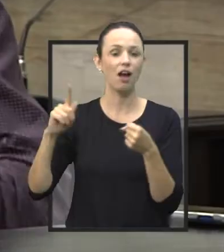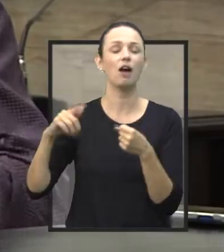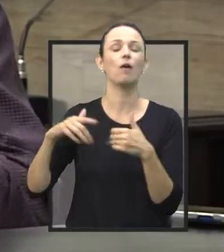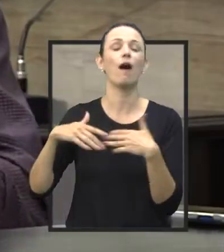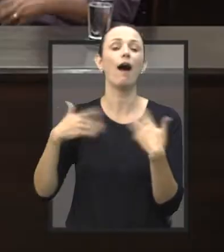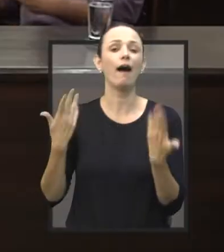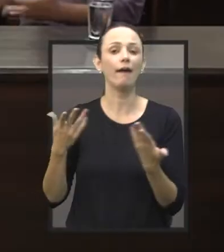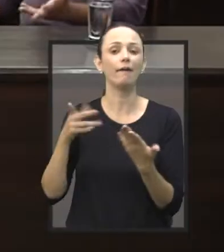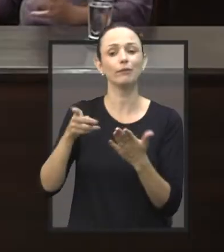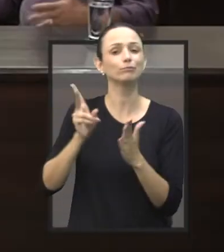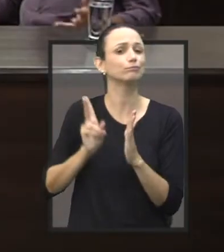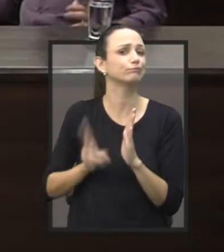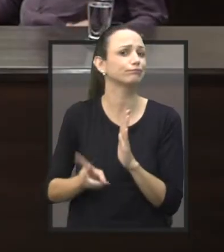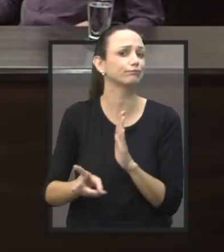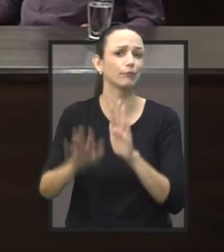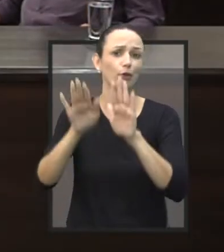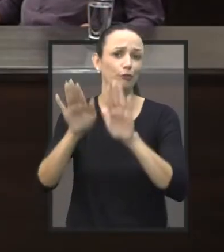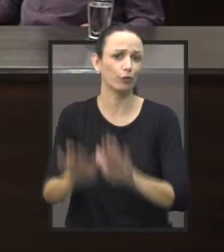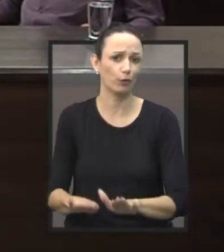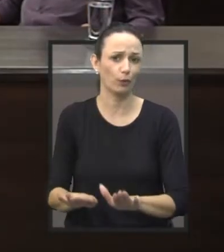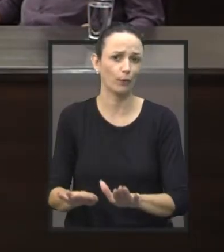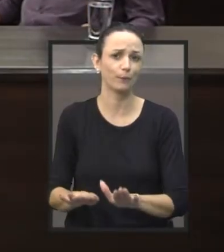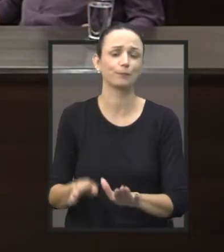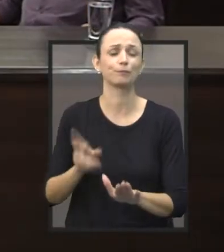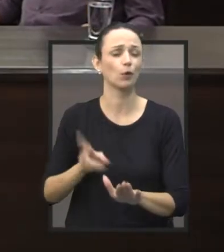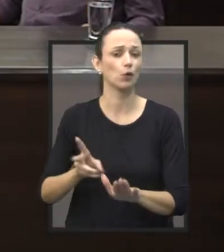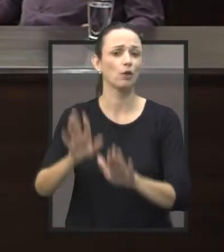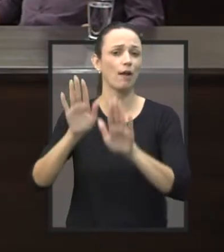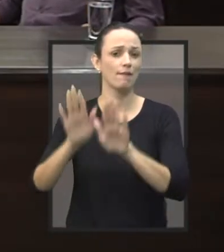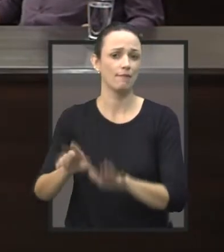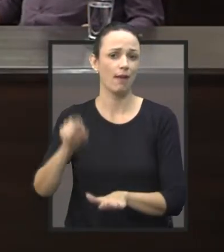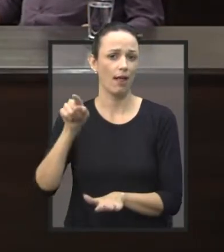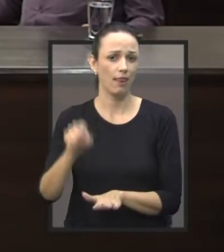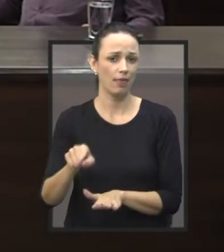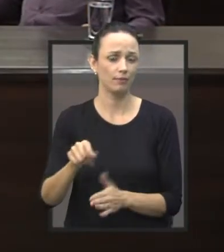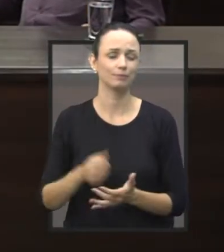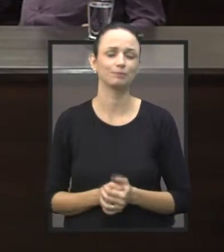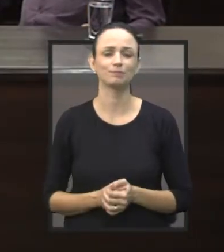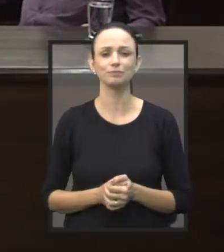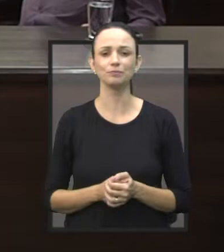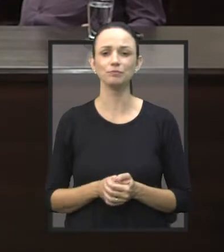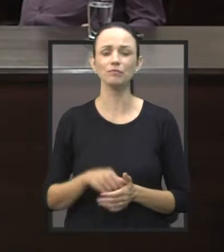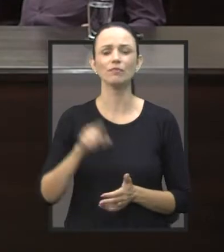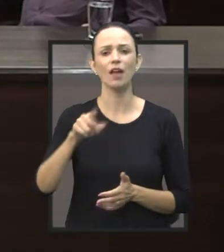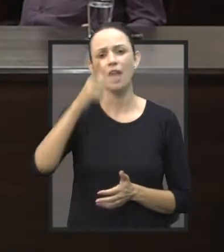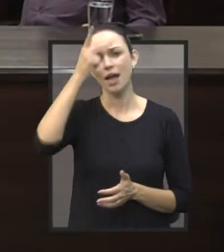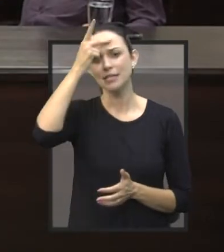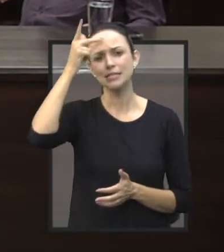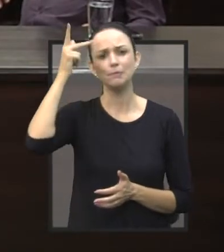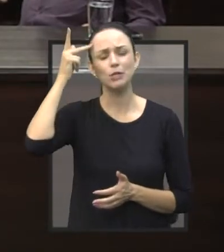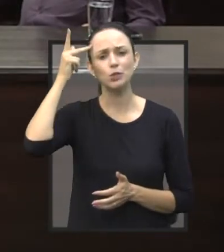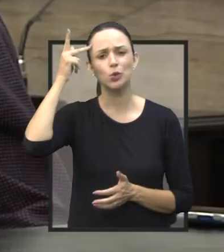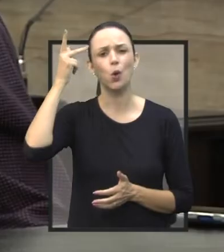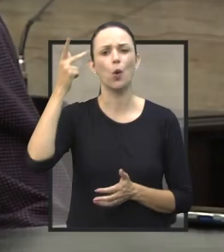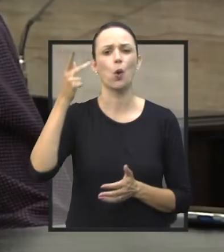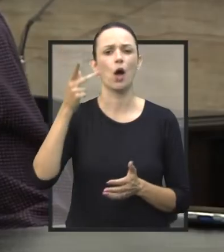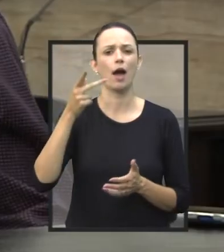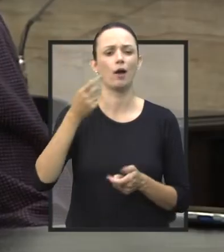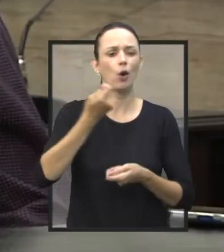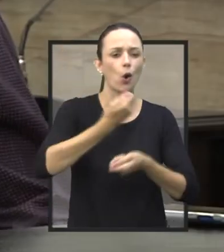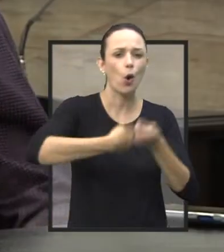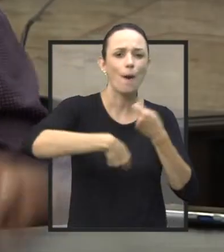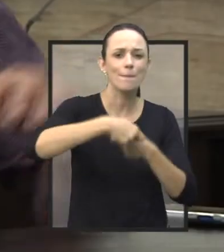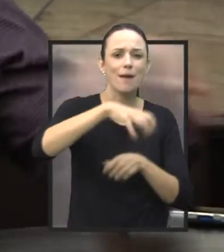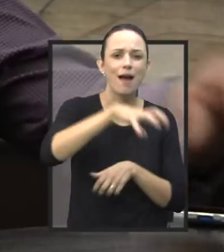perpetuando, continuaram ali e as pessoas, tanto o comércio ali do centro